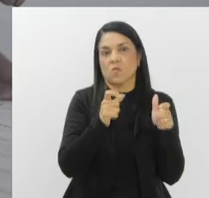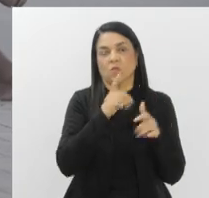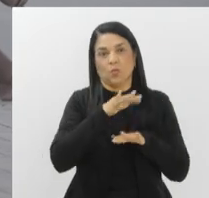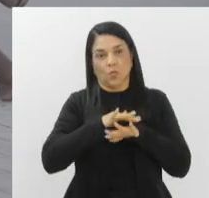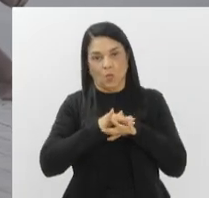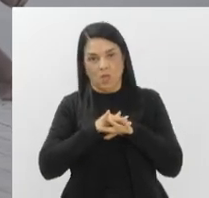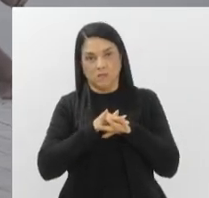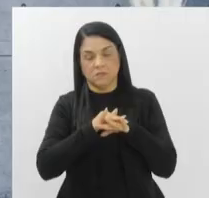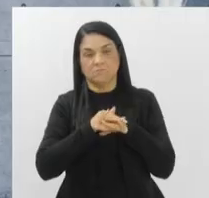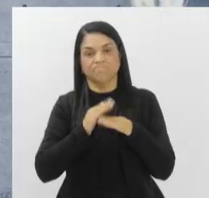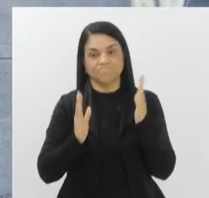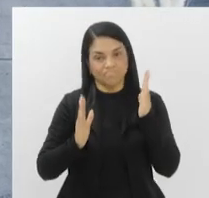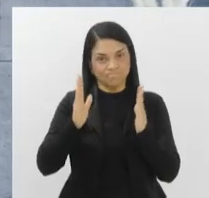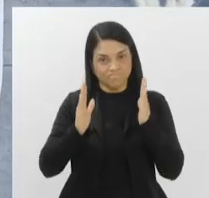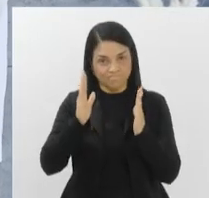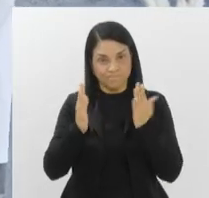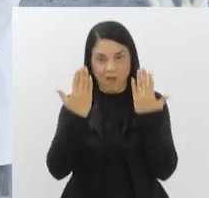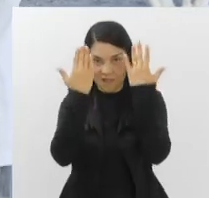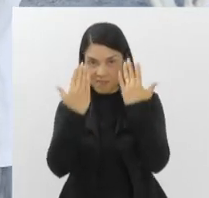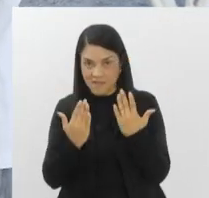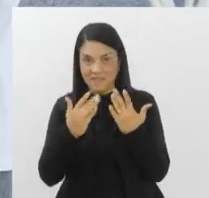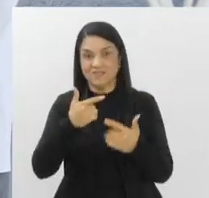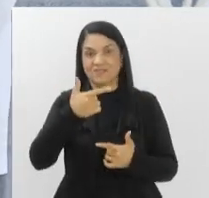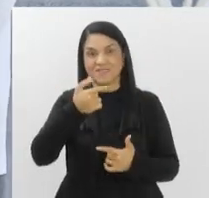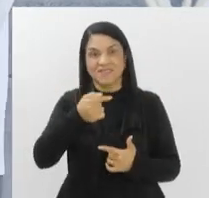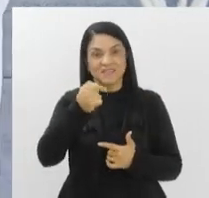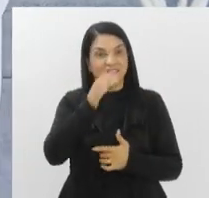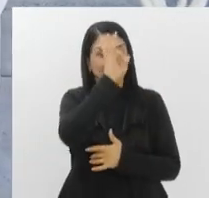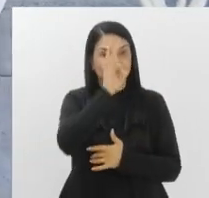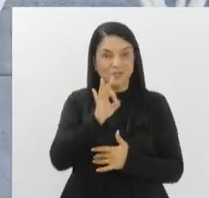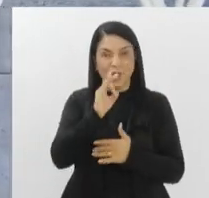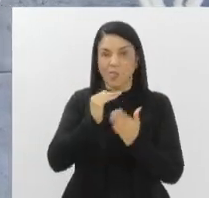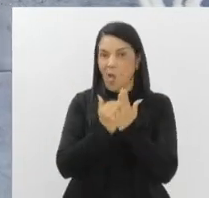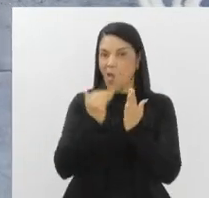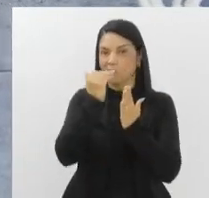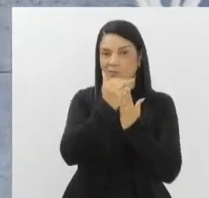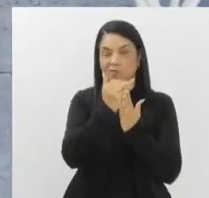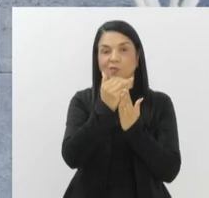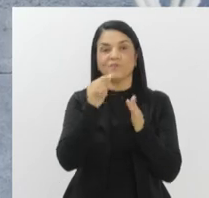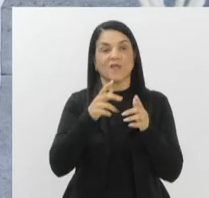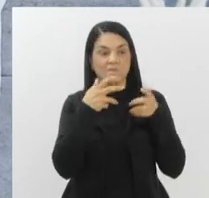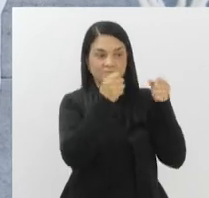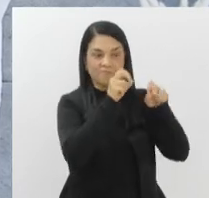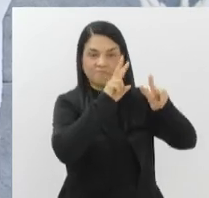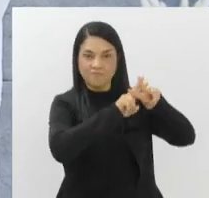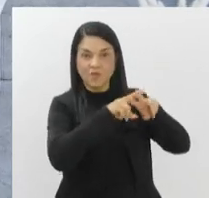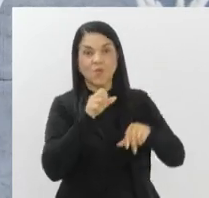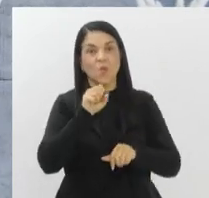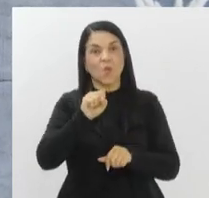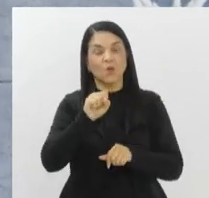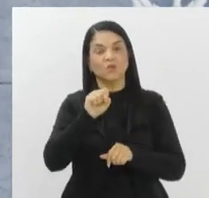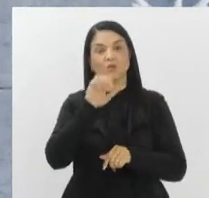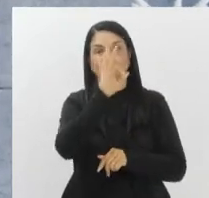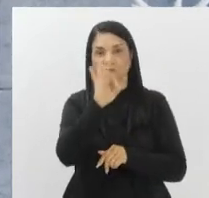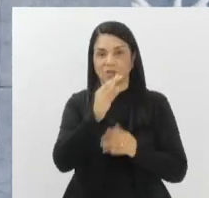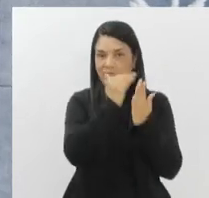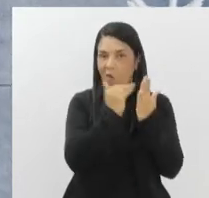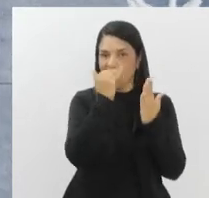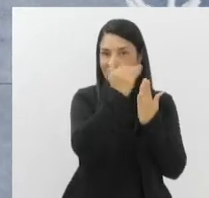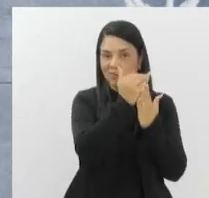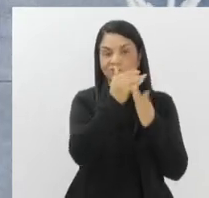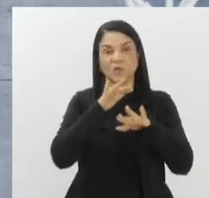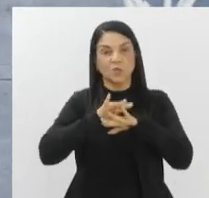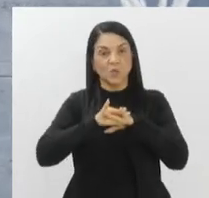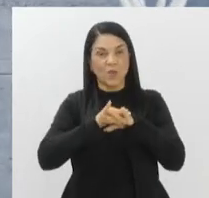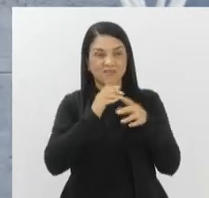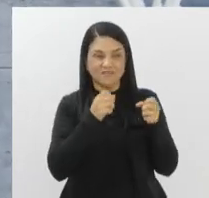avanço foi de mais de 17%. Na população carcerária, os casos aumentaram em mais de 8%. O índice da doença entre